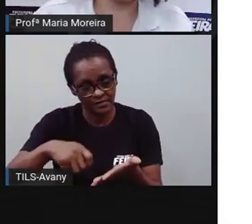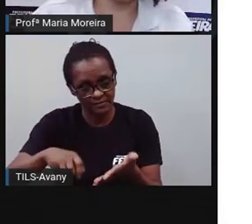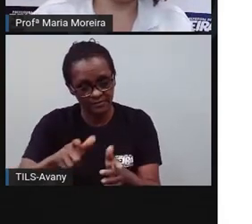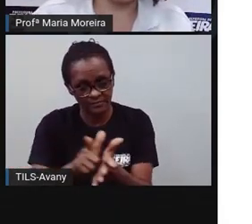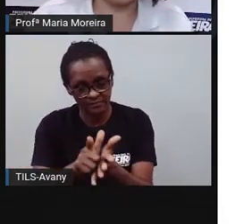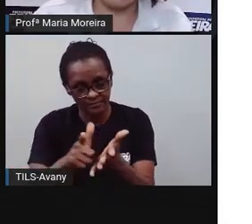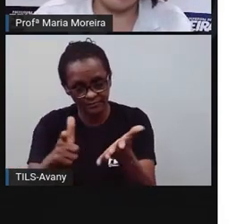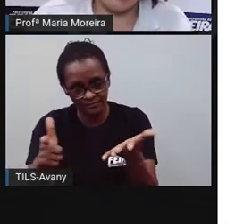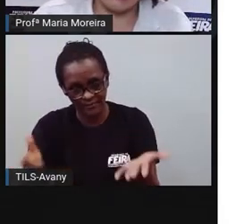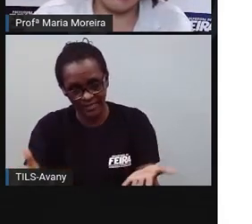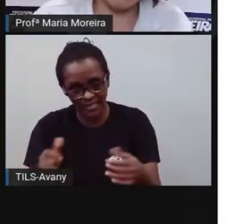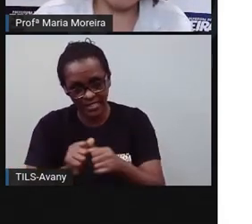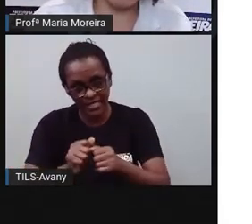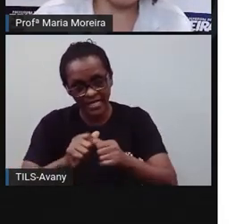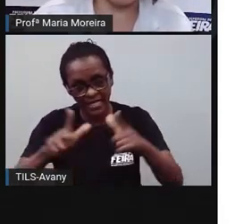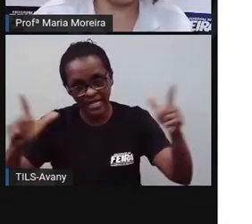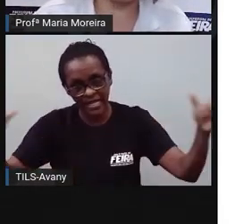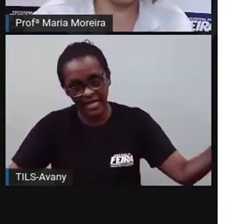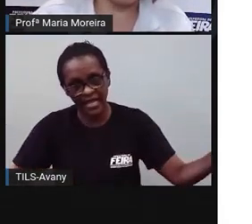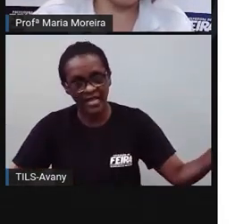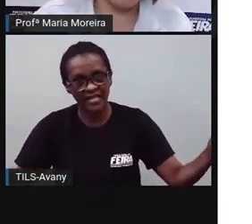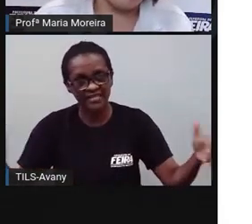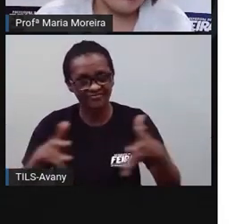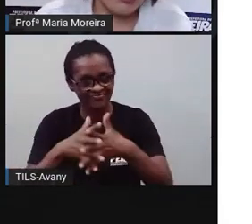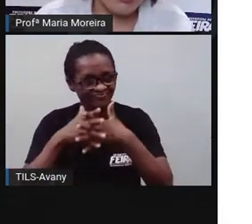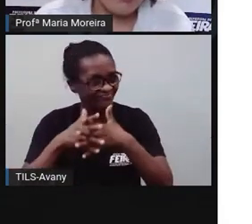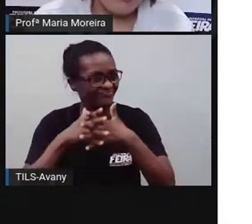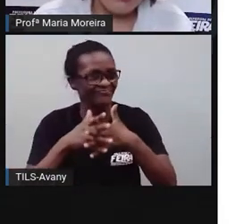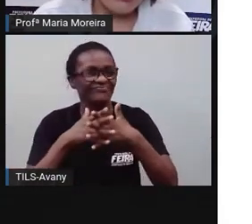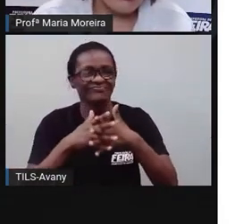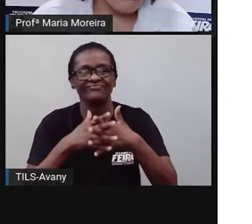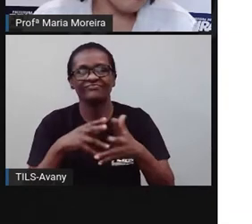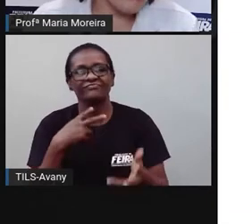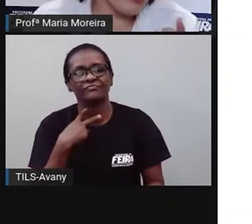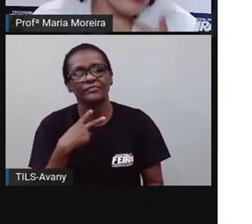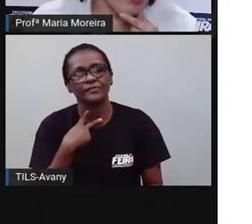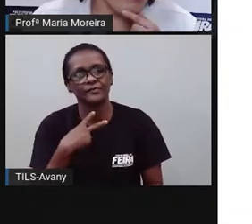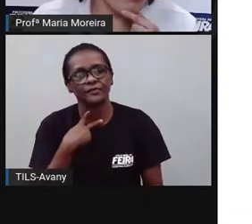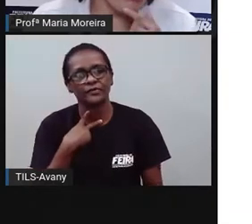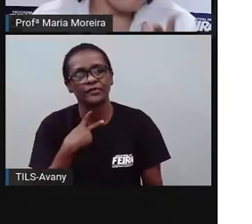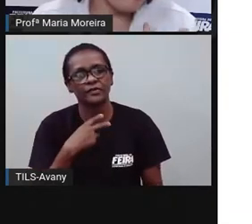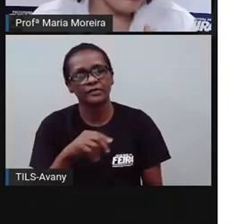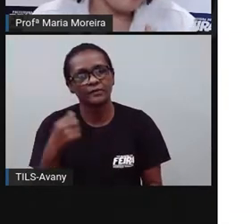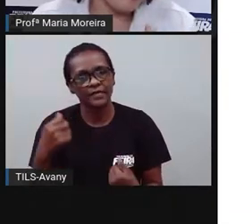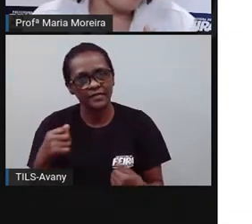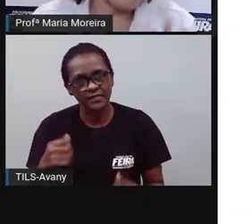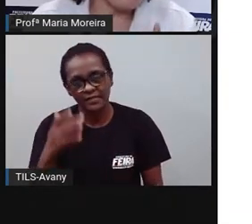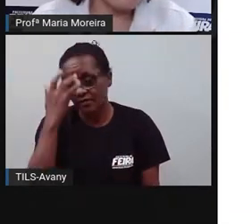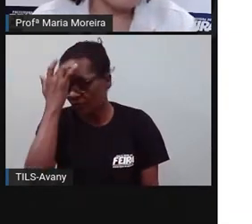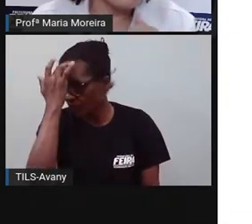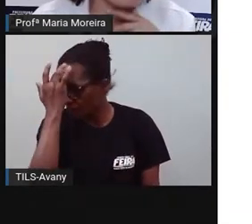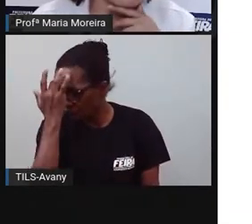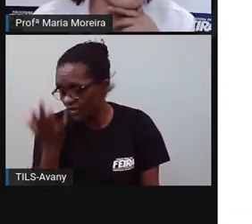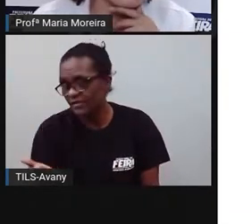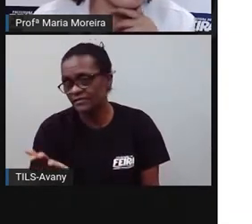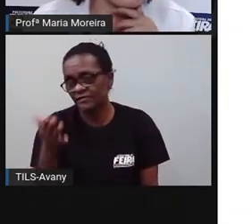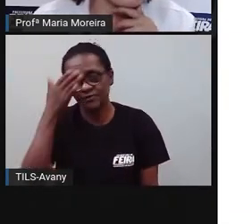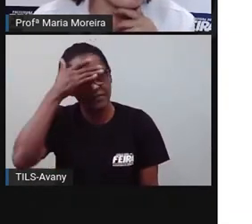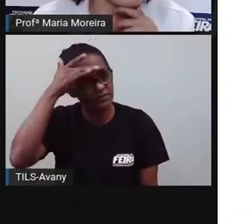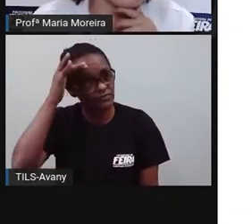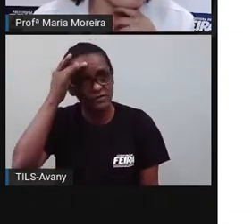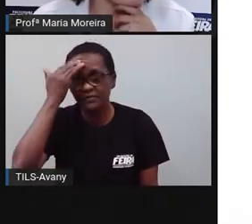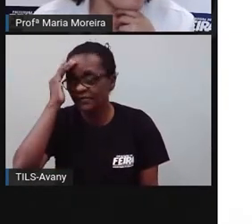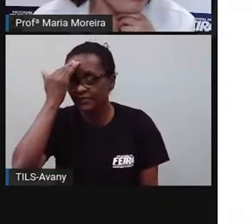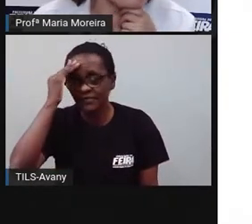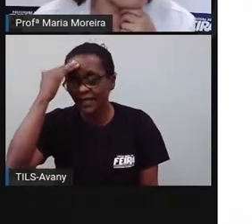forma clara. Eu não posso, é como você tá contando uma resenha. Se eu vou contar uma resenha pra alguém, eu tenho que ser clara, olha o que aconteceu, foi isso, isso,